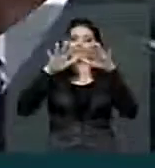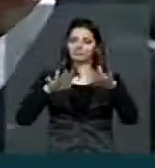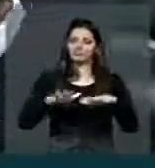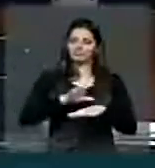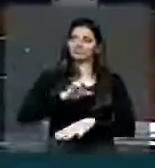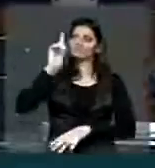Amém.